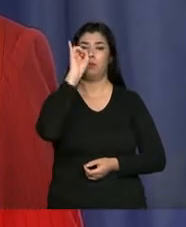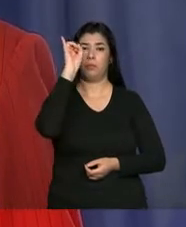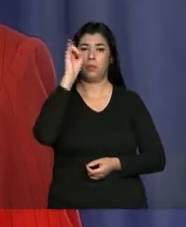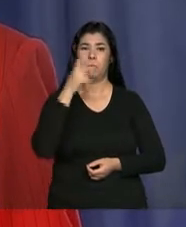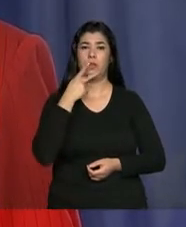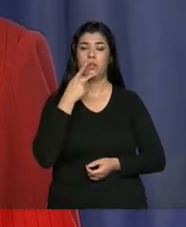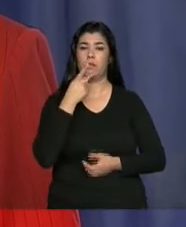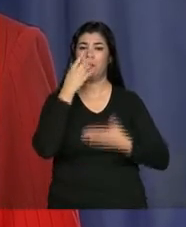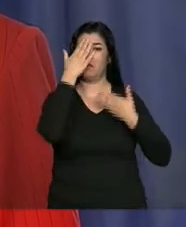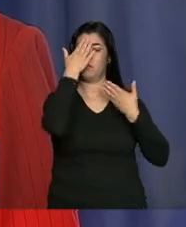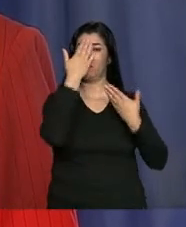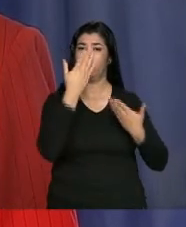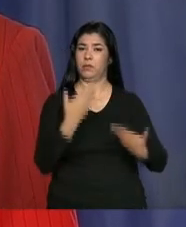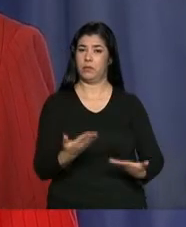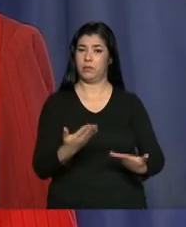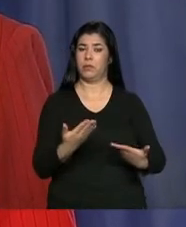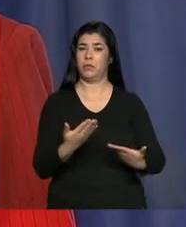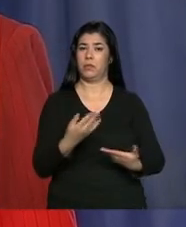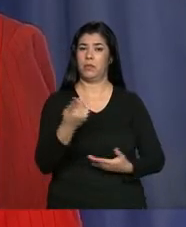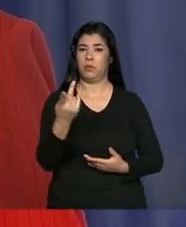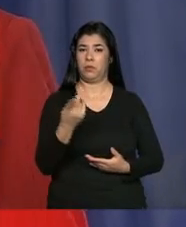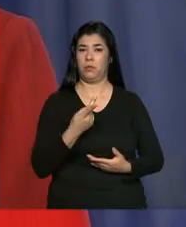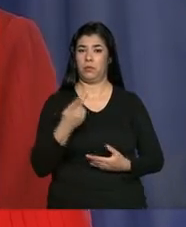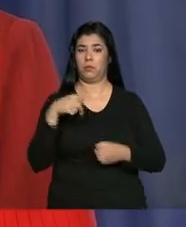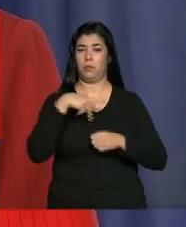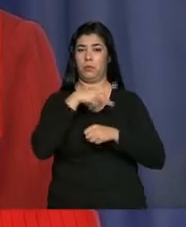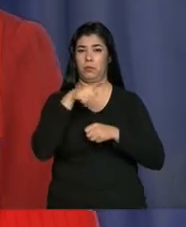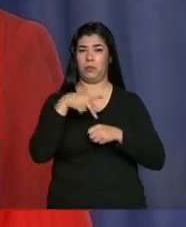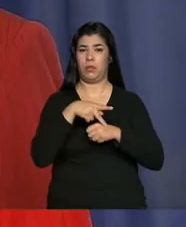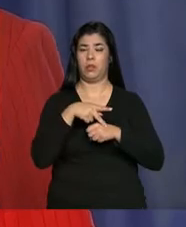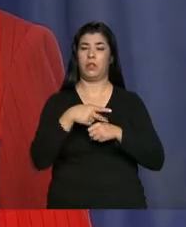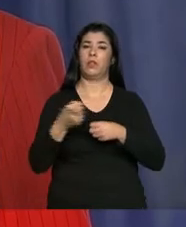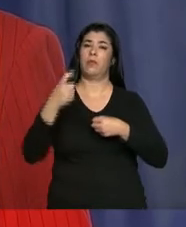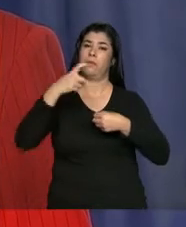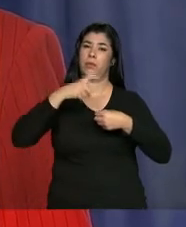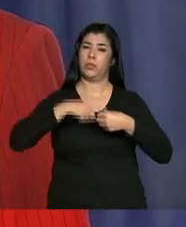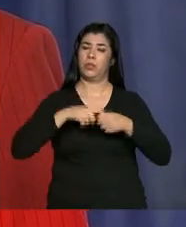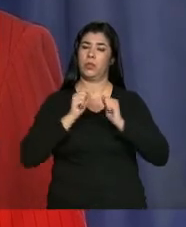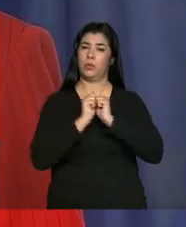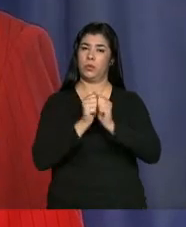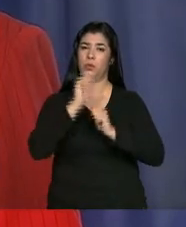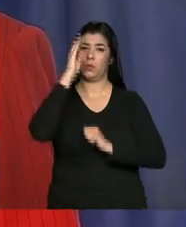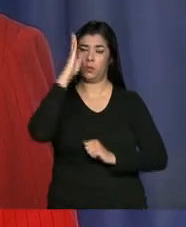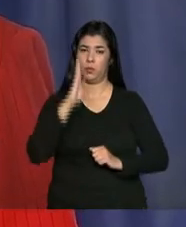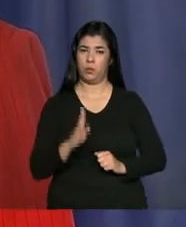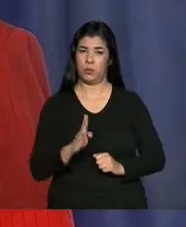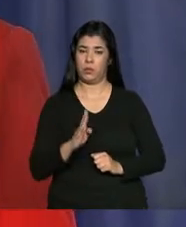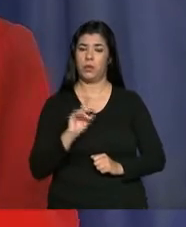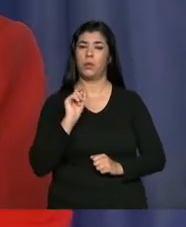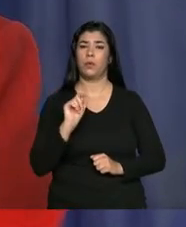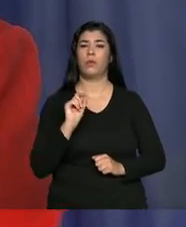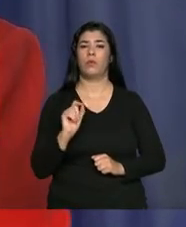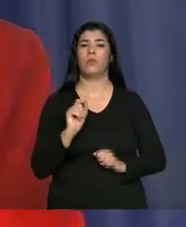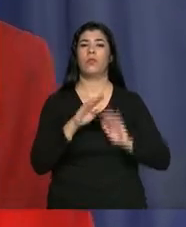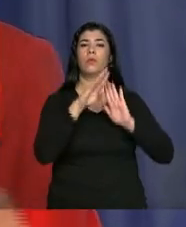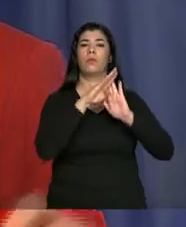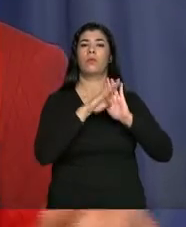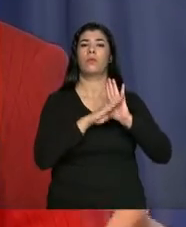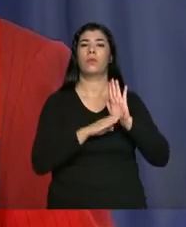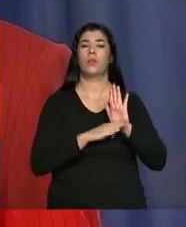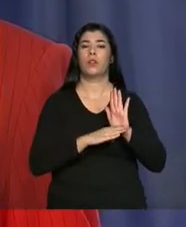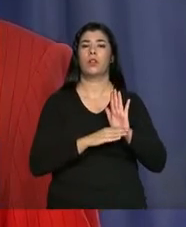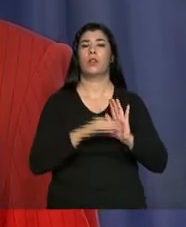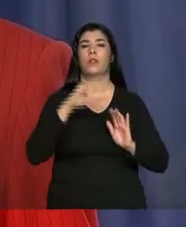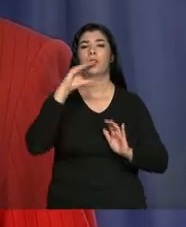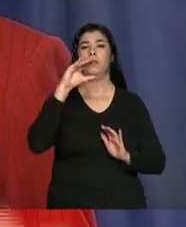agradecemos a parceria que a Bélgica tem tido conosco no que se refere ao programa Ciências